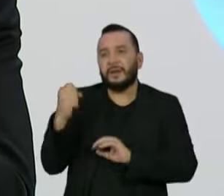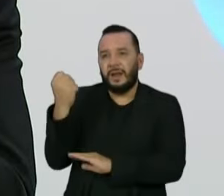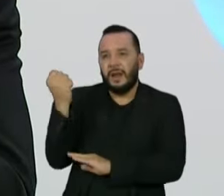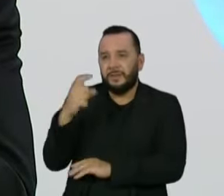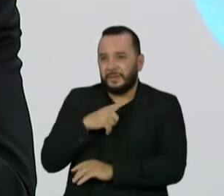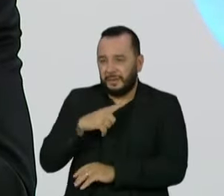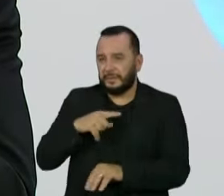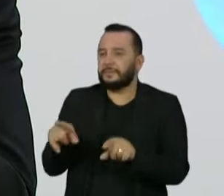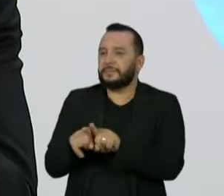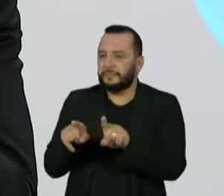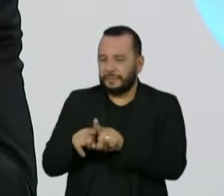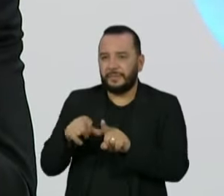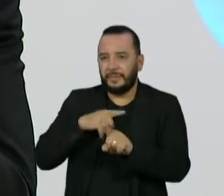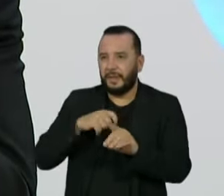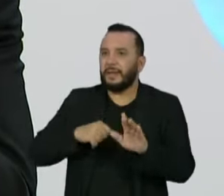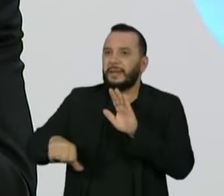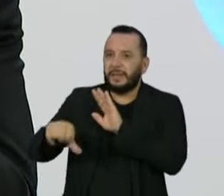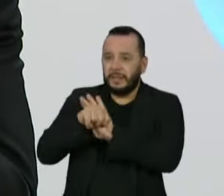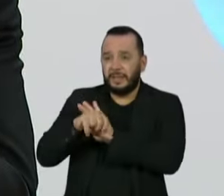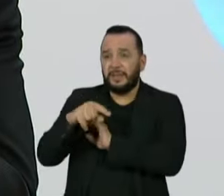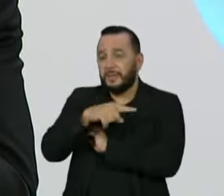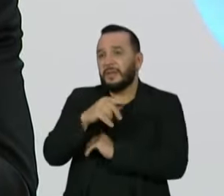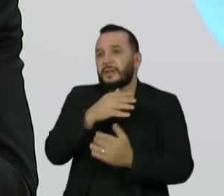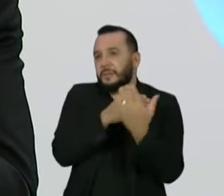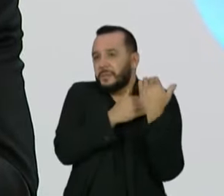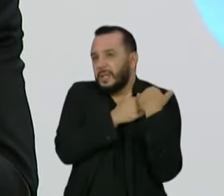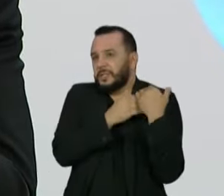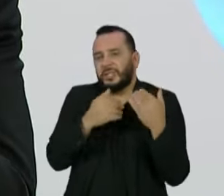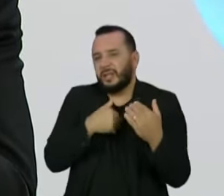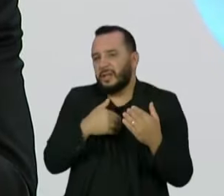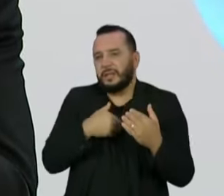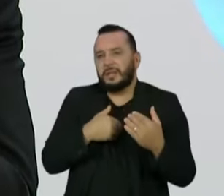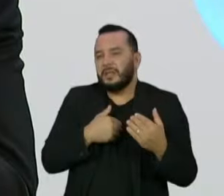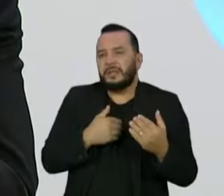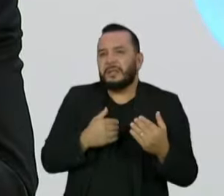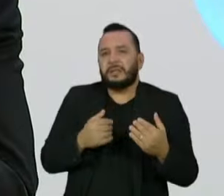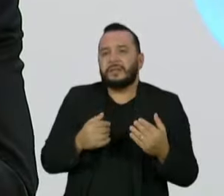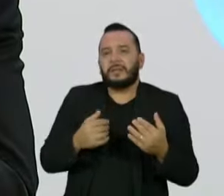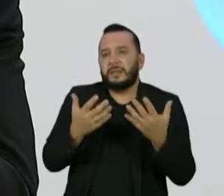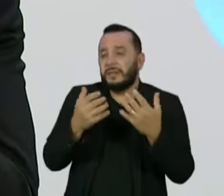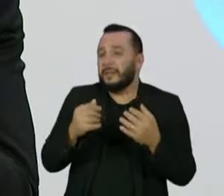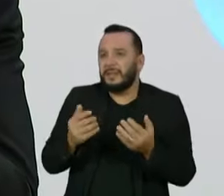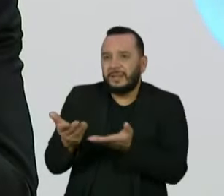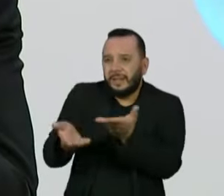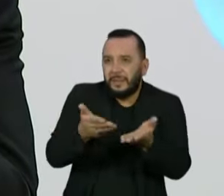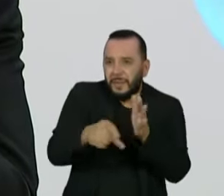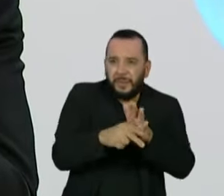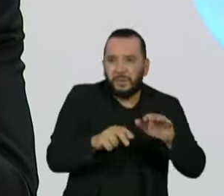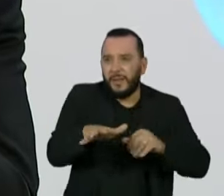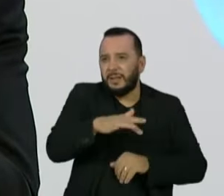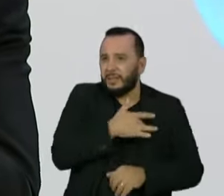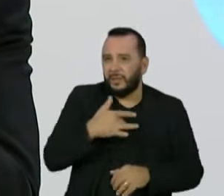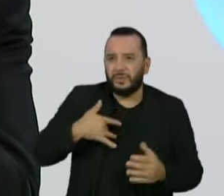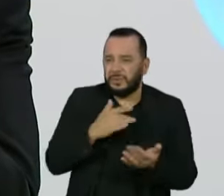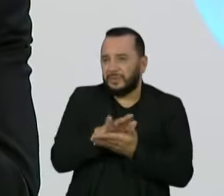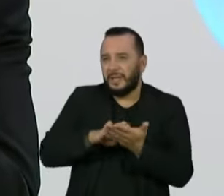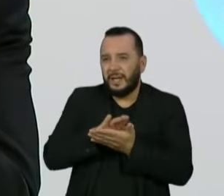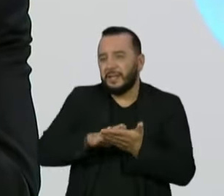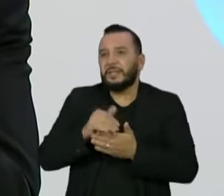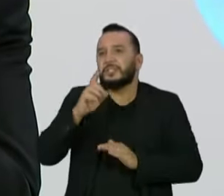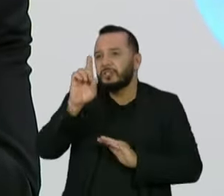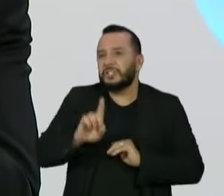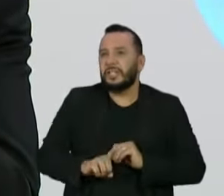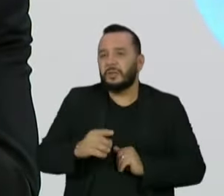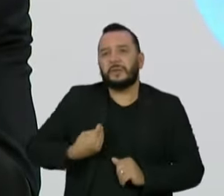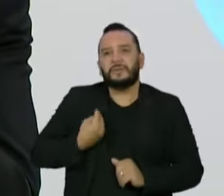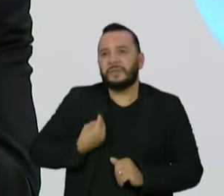Você tem um crime de responsabilidade na medida em que ele nega o acesso à saúde pública, ele nega o direito à vida aos brasileiros, isso está bem configurado. Você tem um crime contra